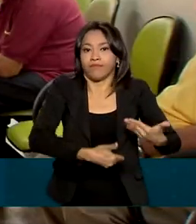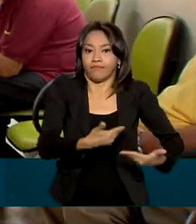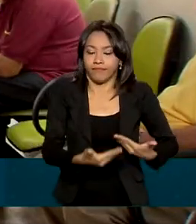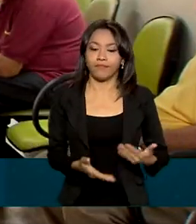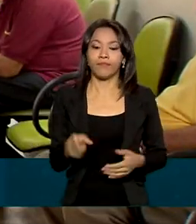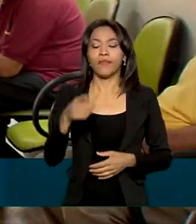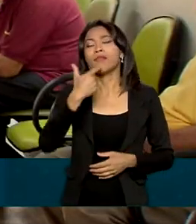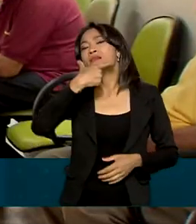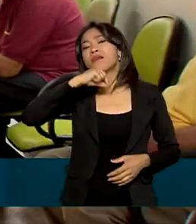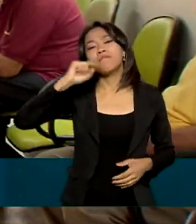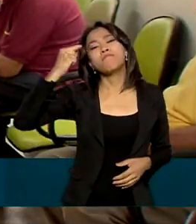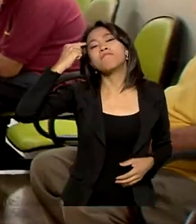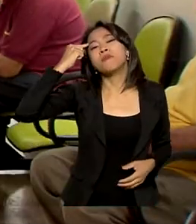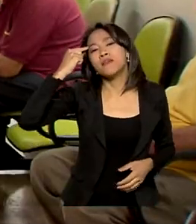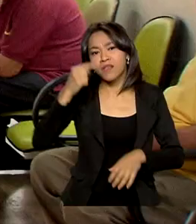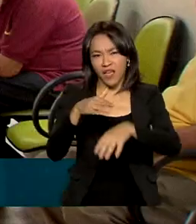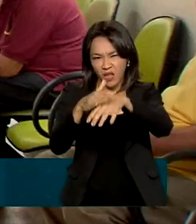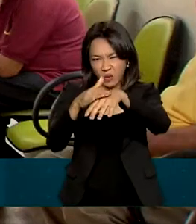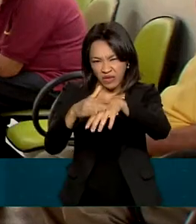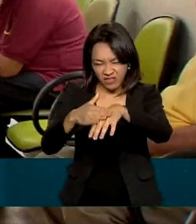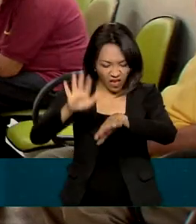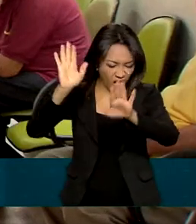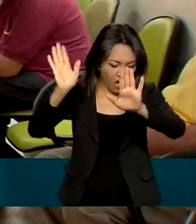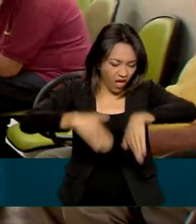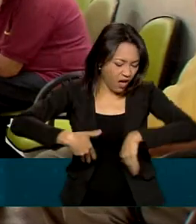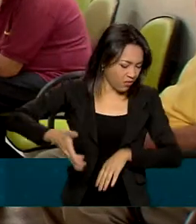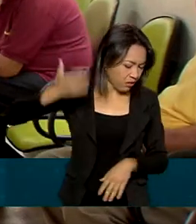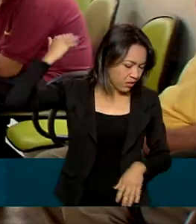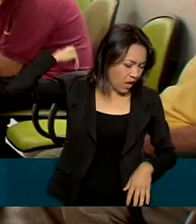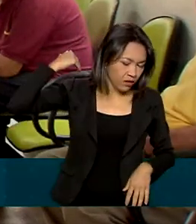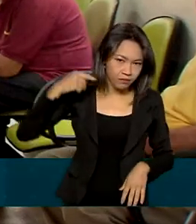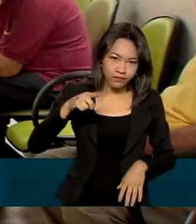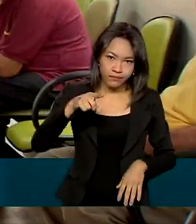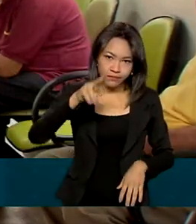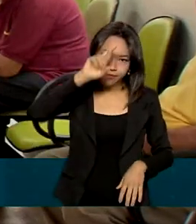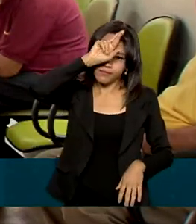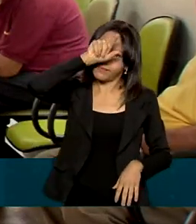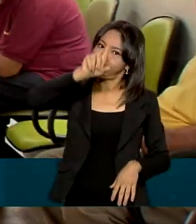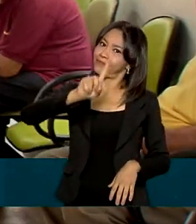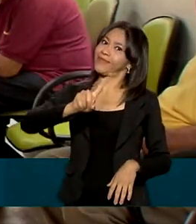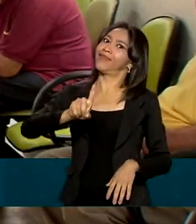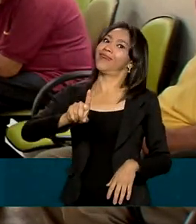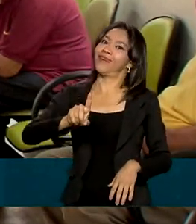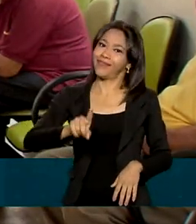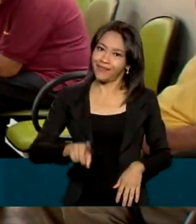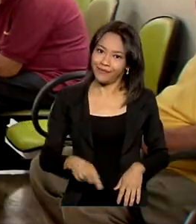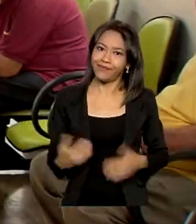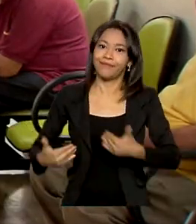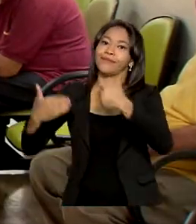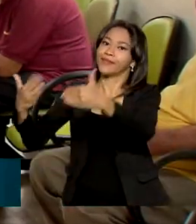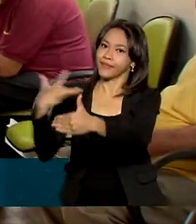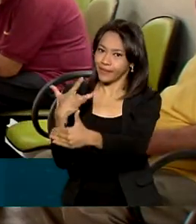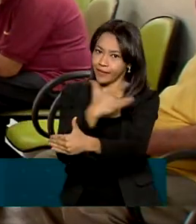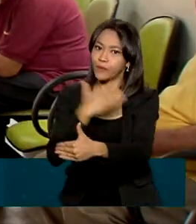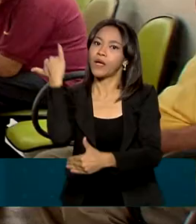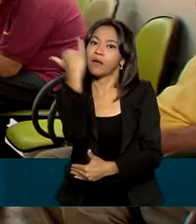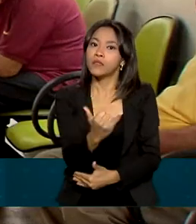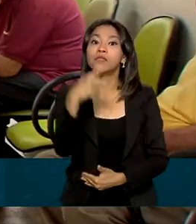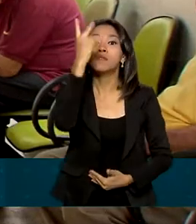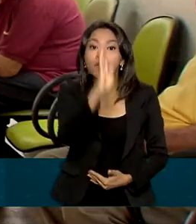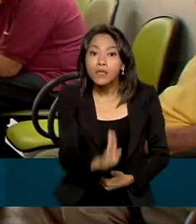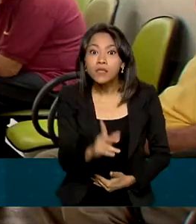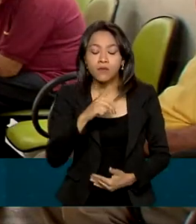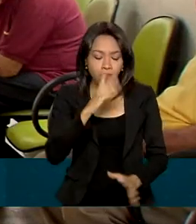para quem pensa que ranceníase é coisa do passado, está enganado. De acordo com o Ministério da Saúde, no Brasil, são